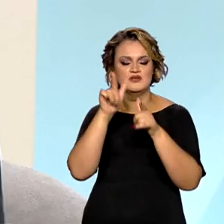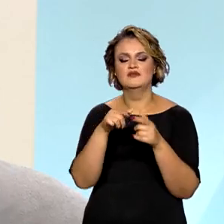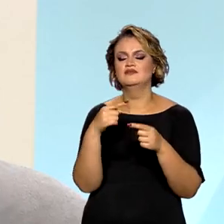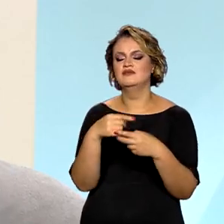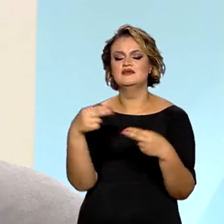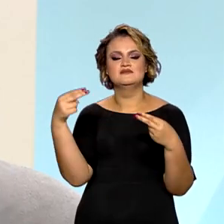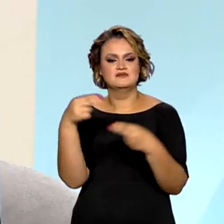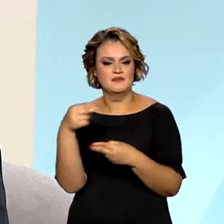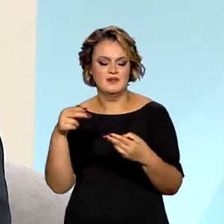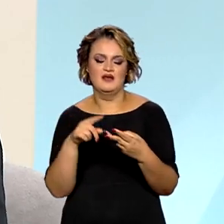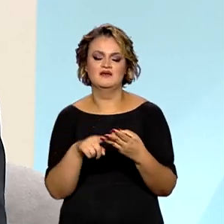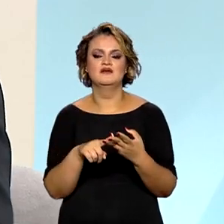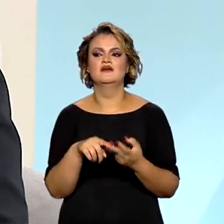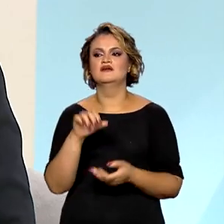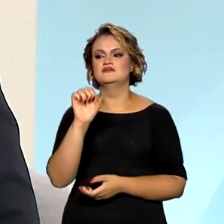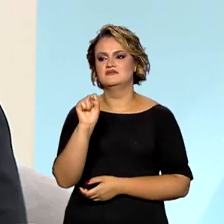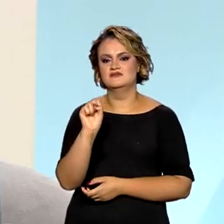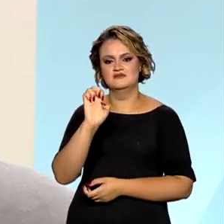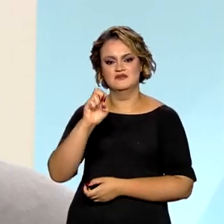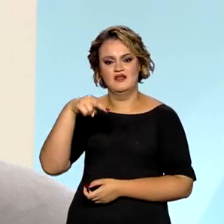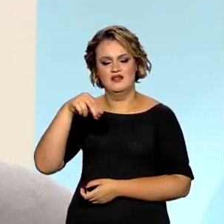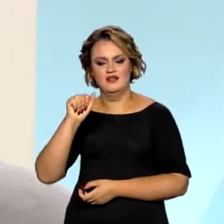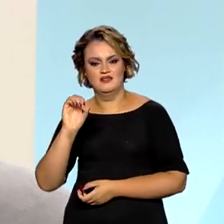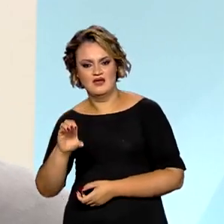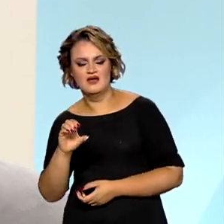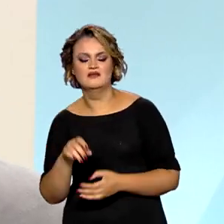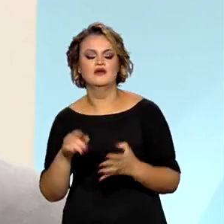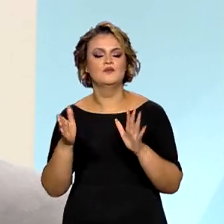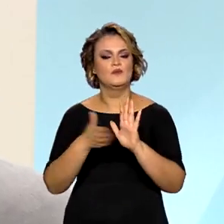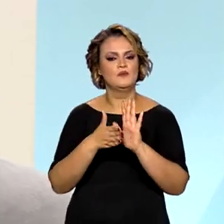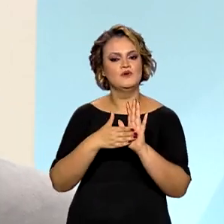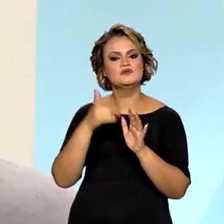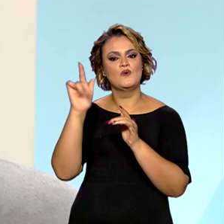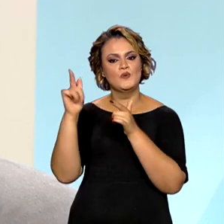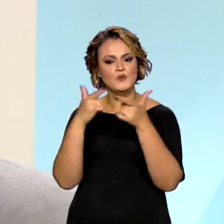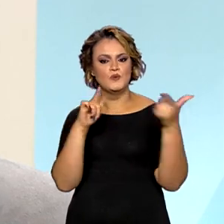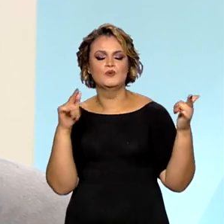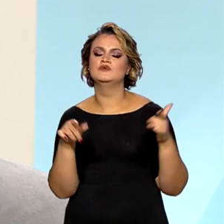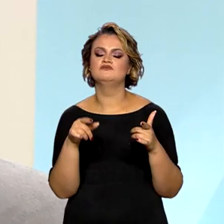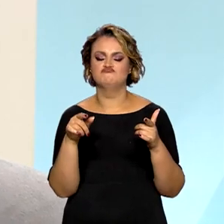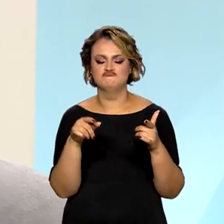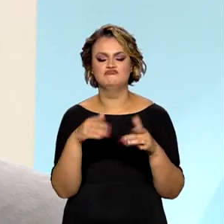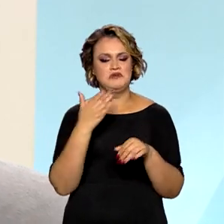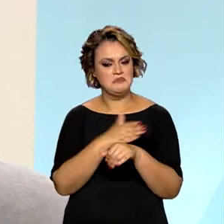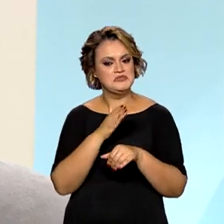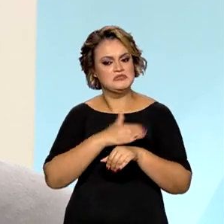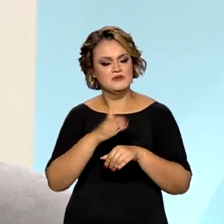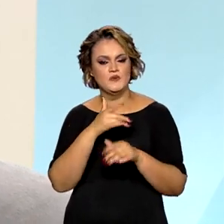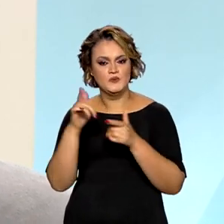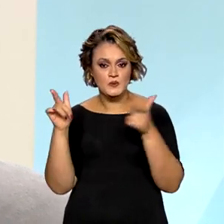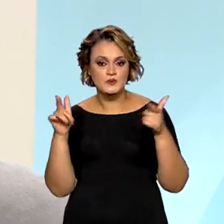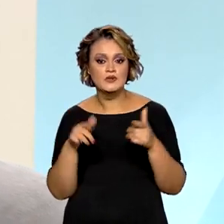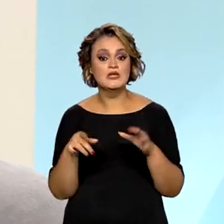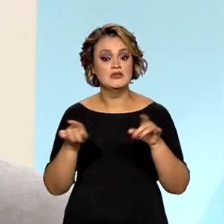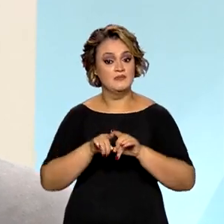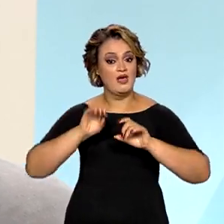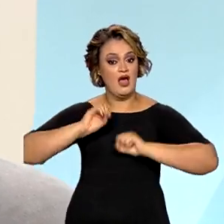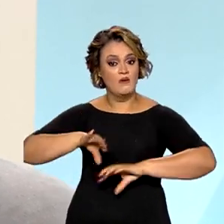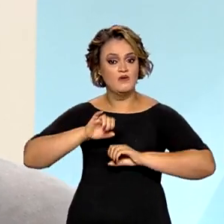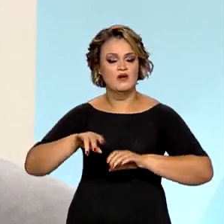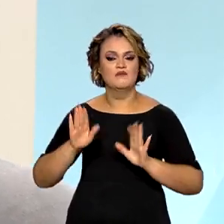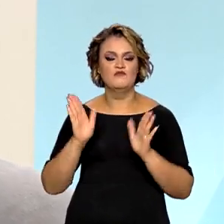Sebrae, junta a Senac e junta as propostas de qualificação também do Qualifica Mulher, capacitações, e também aulas de